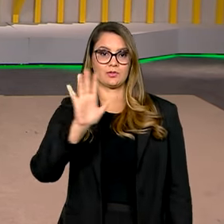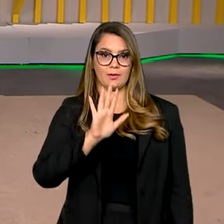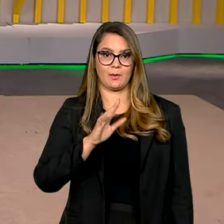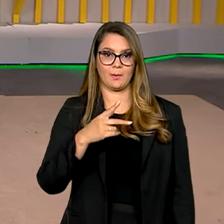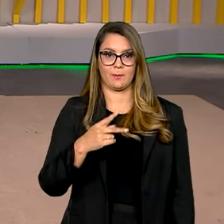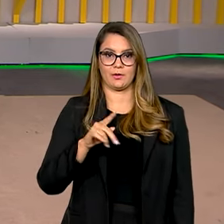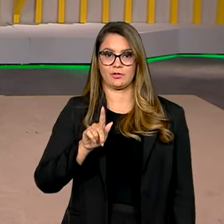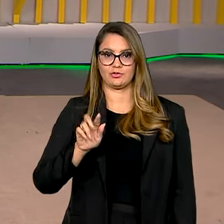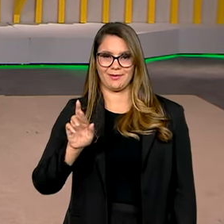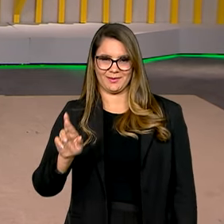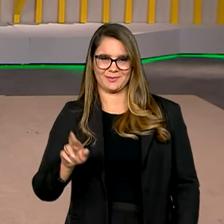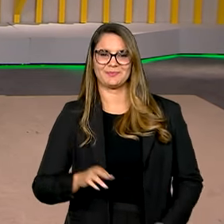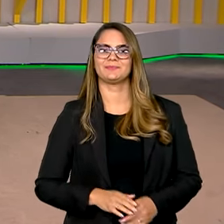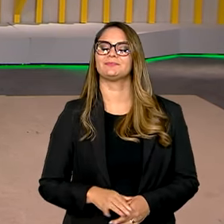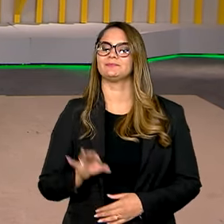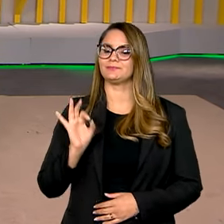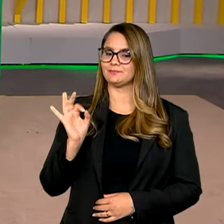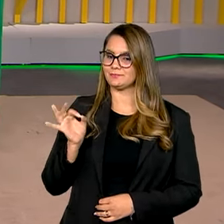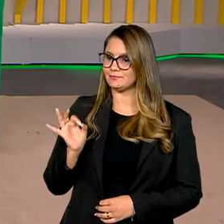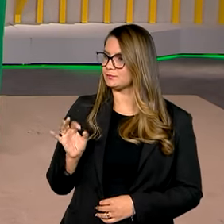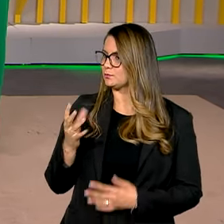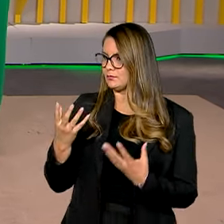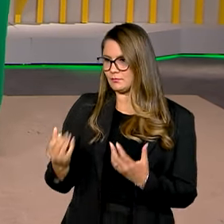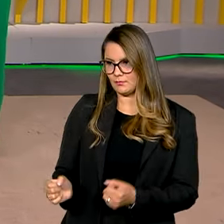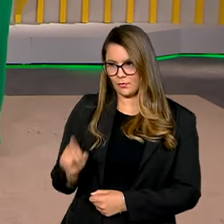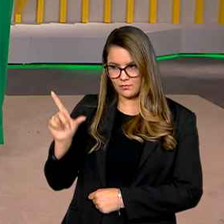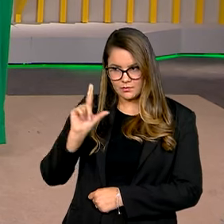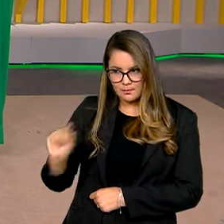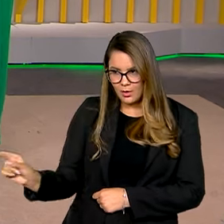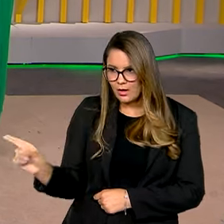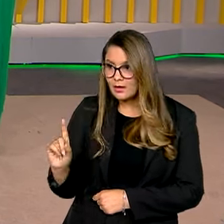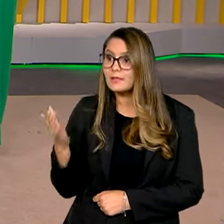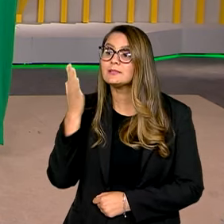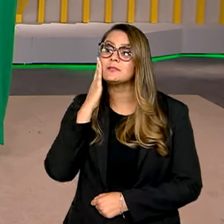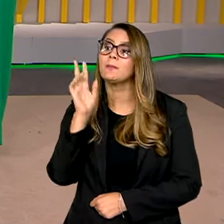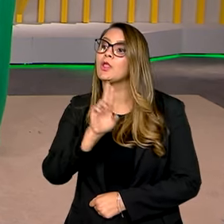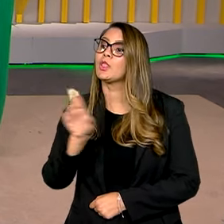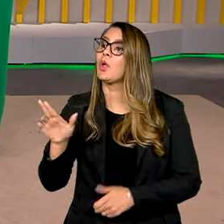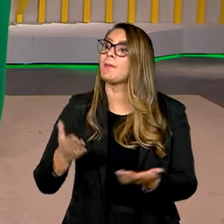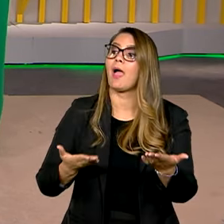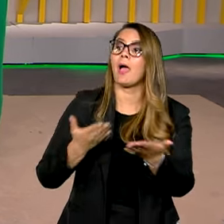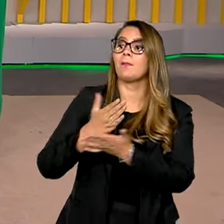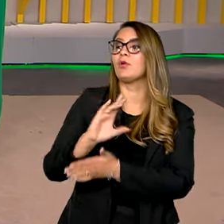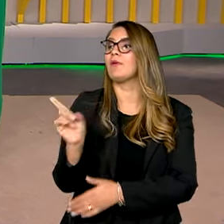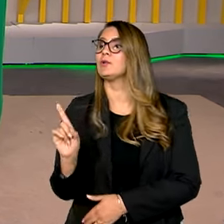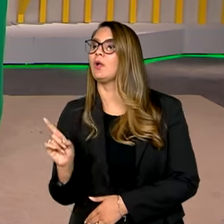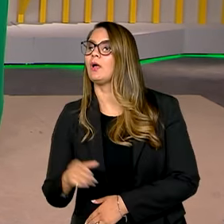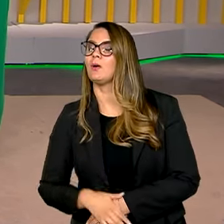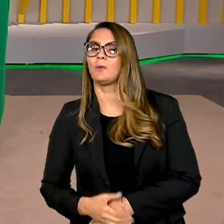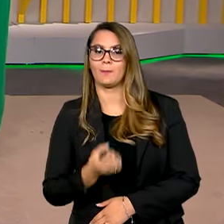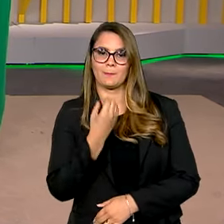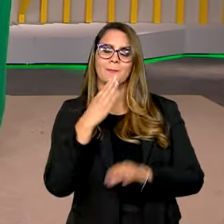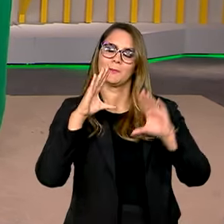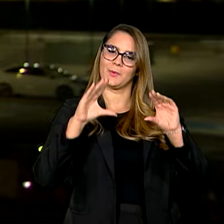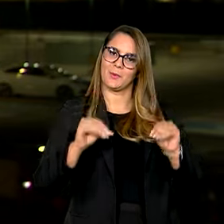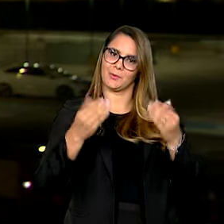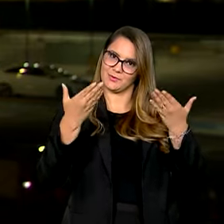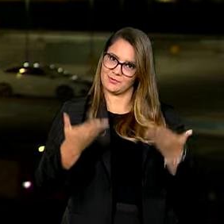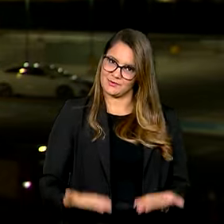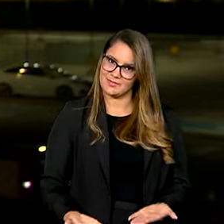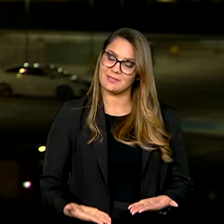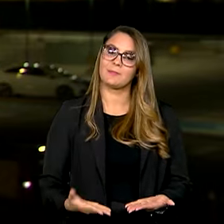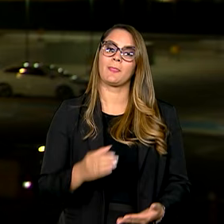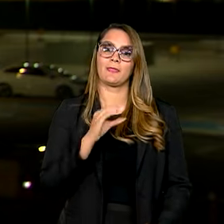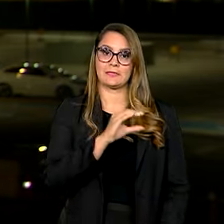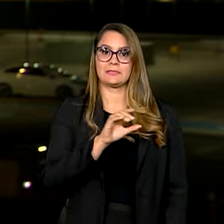PGR. É isso mesmo, a gente não deixou você ir embora, Pablo, porque a gente quer saber, os nomes foram aprovados ou não? Boa noite novamente a vocês. Olha, na